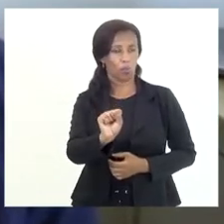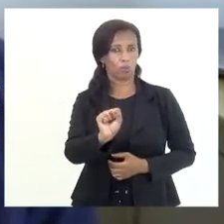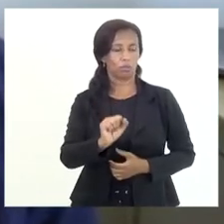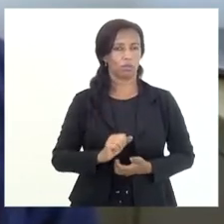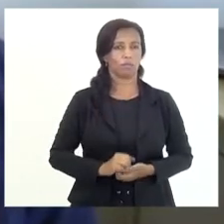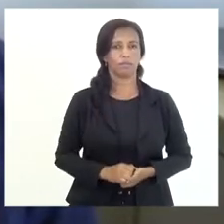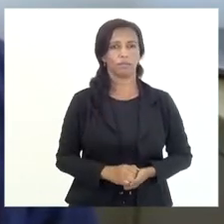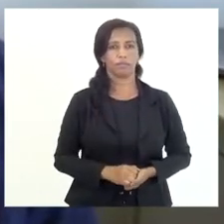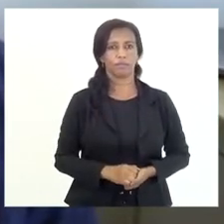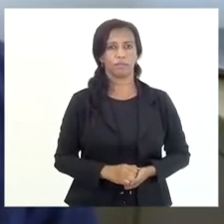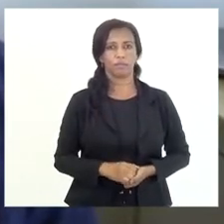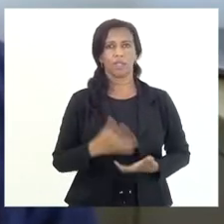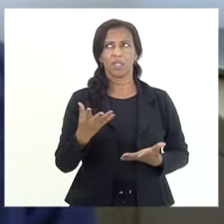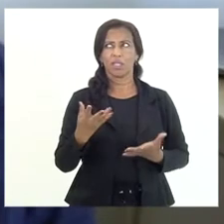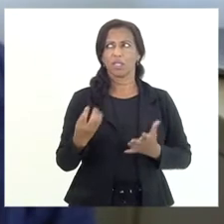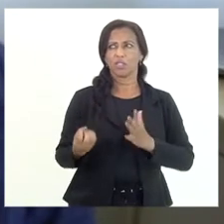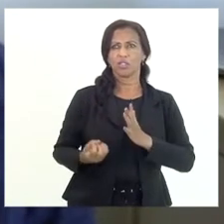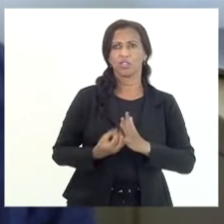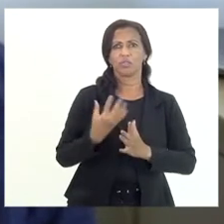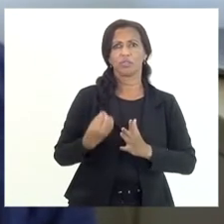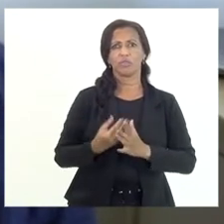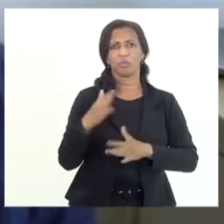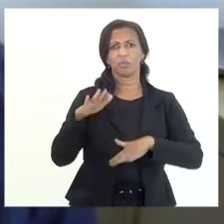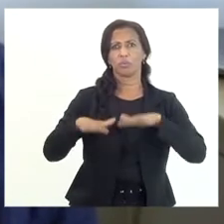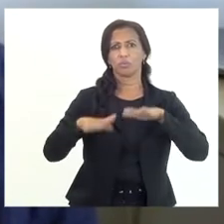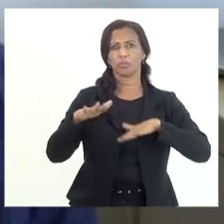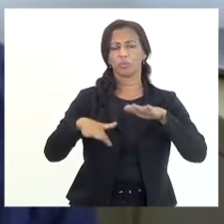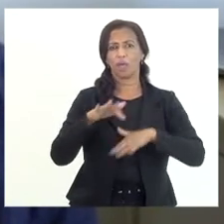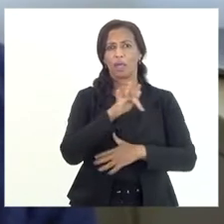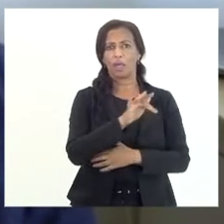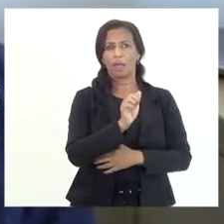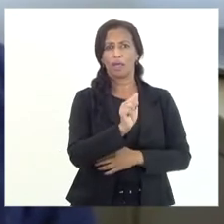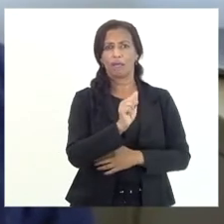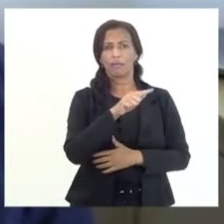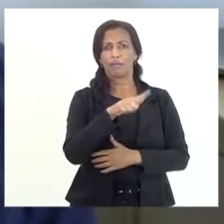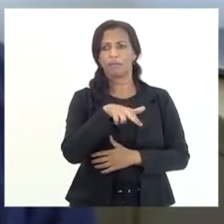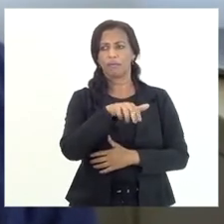E, estimativamente, a Fazenda,